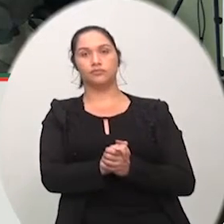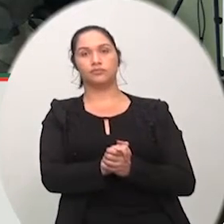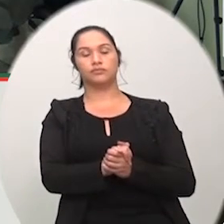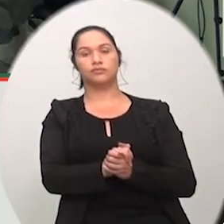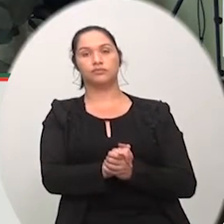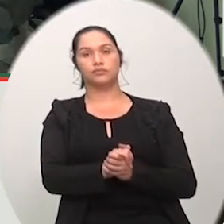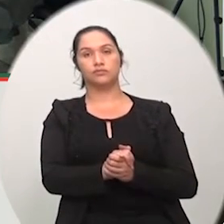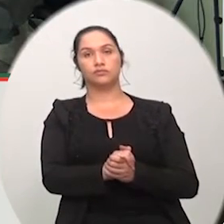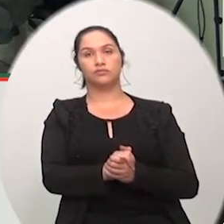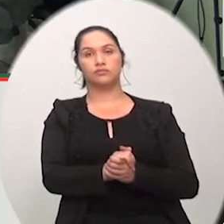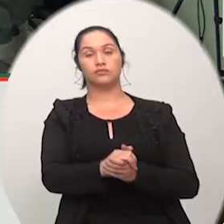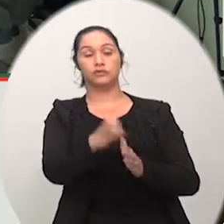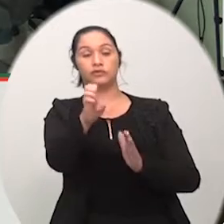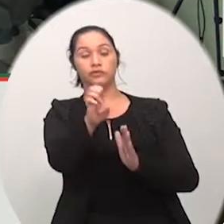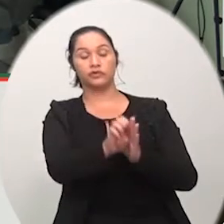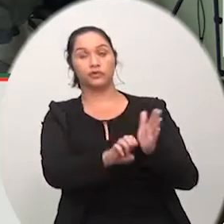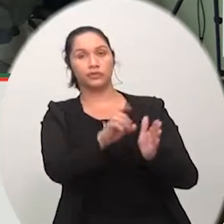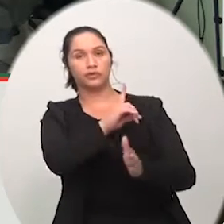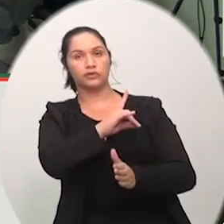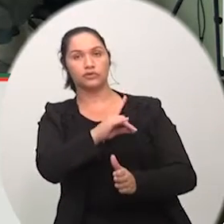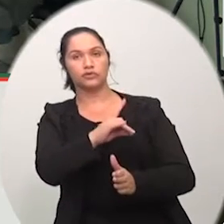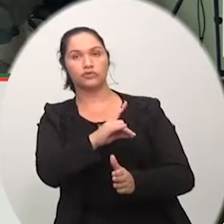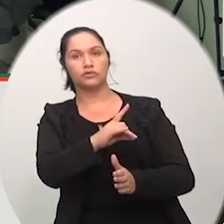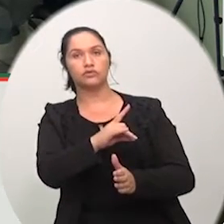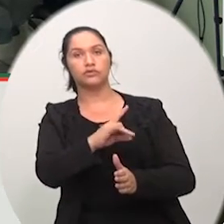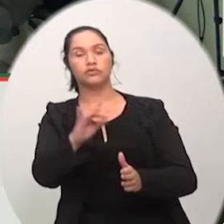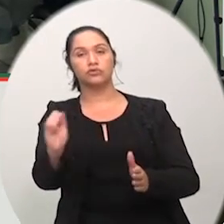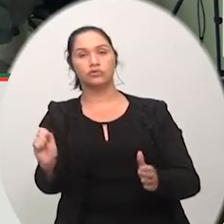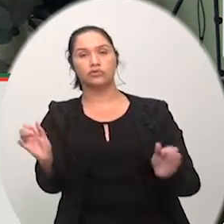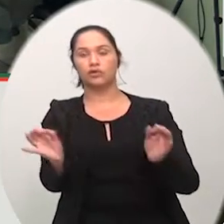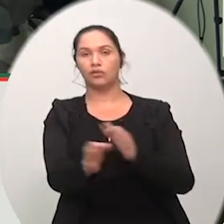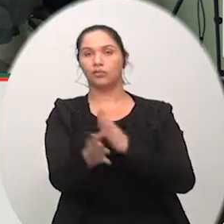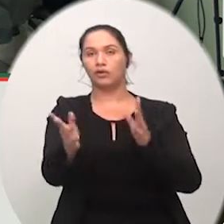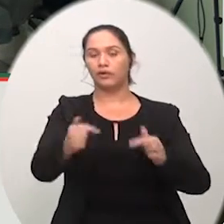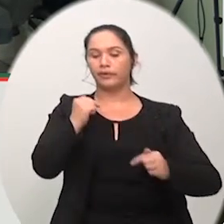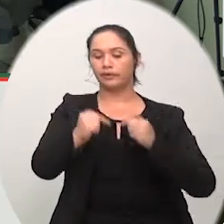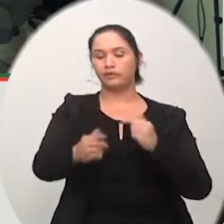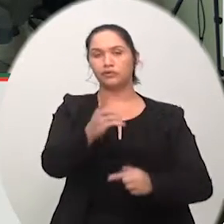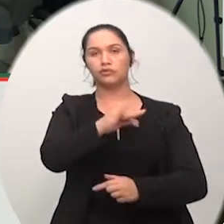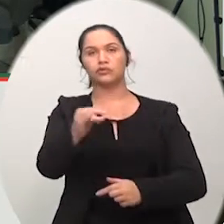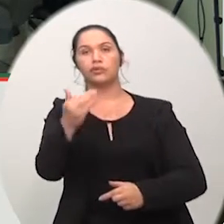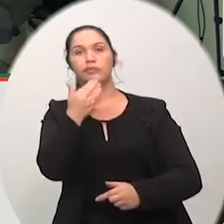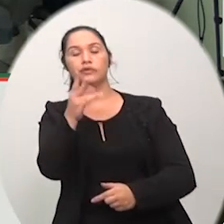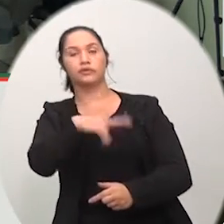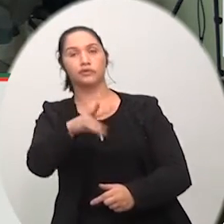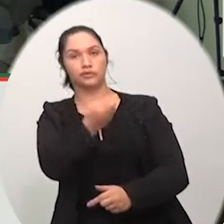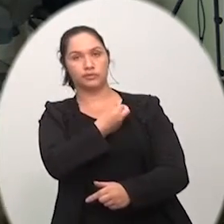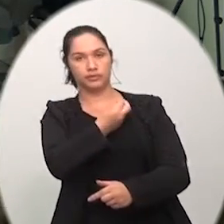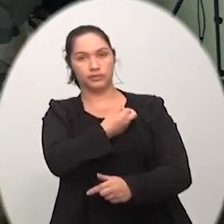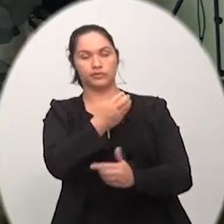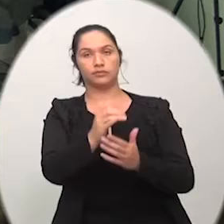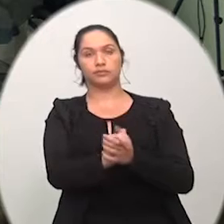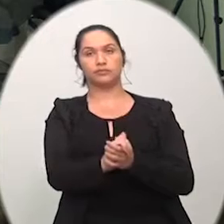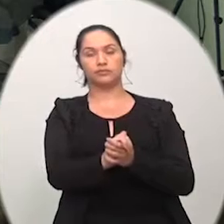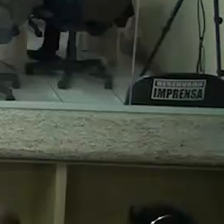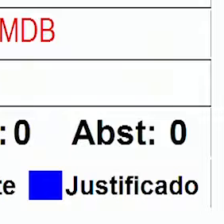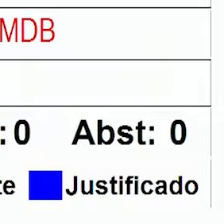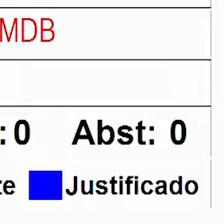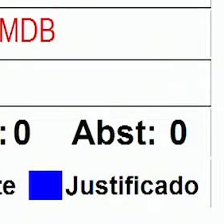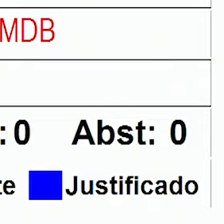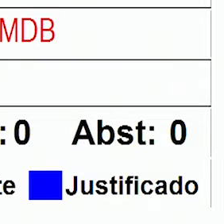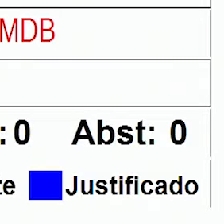terminado o grande expediente passamos para a ordem do dia solicita aos senhores vereadores que façam a confirmação do coro